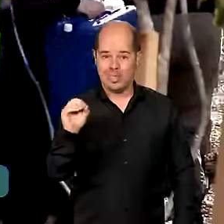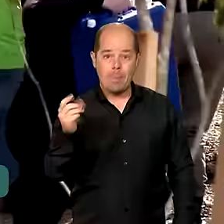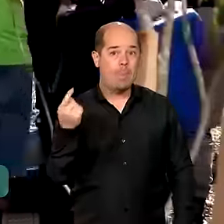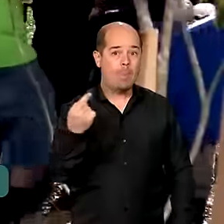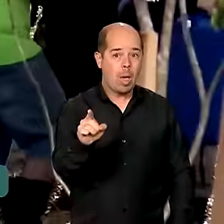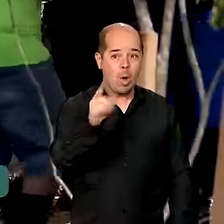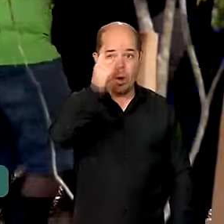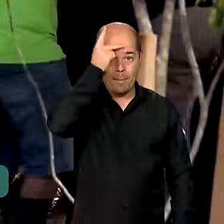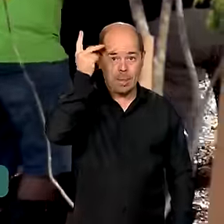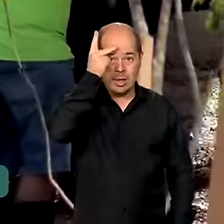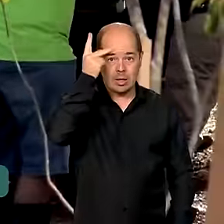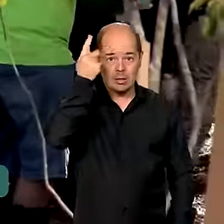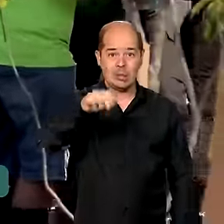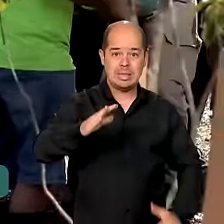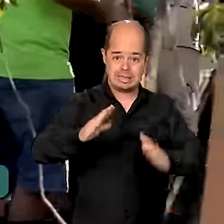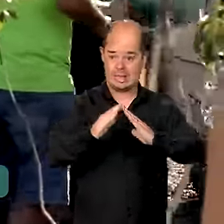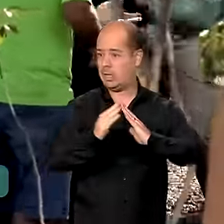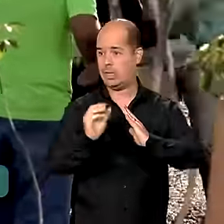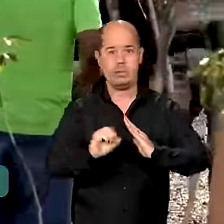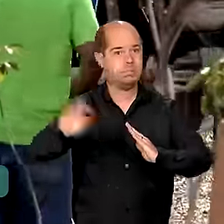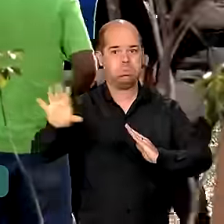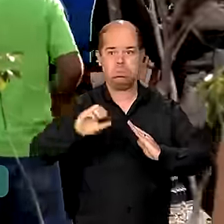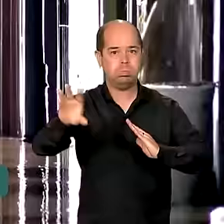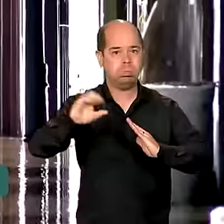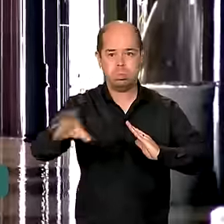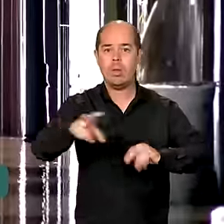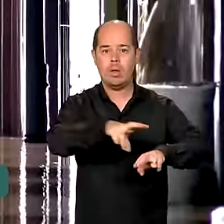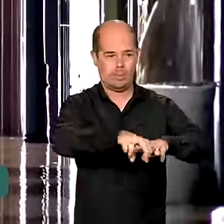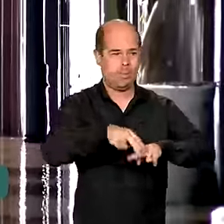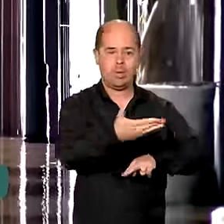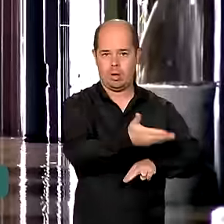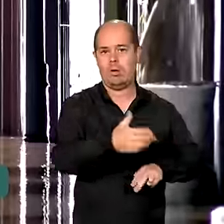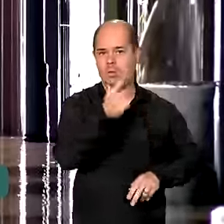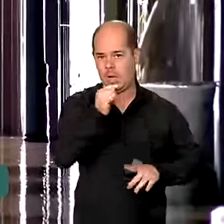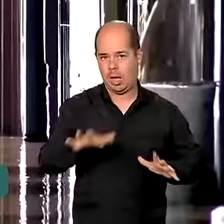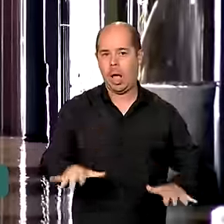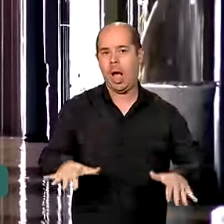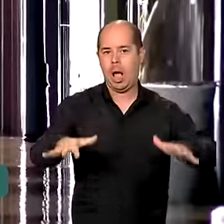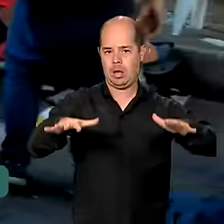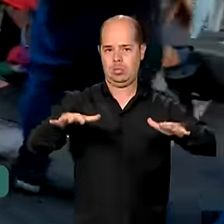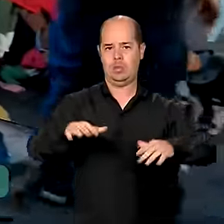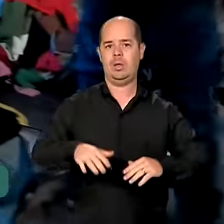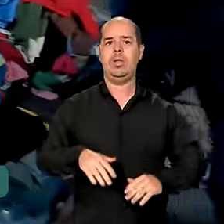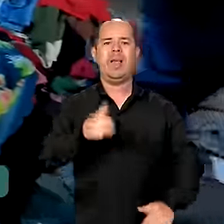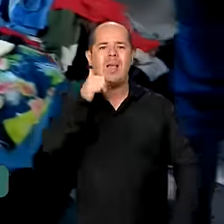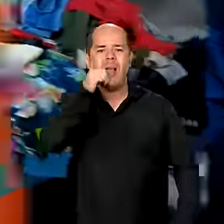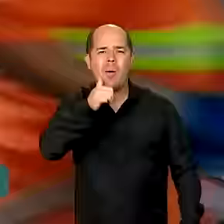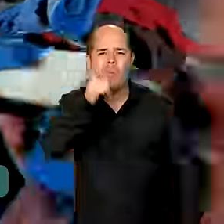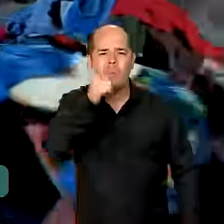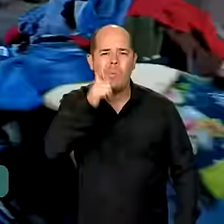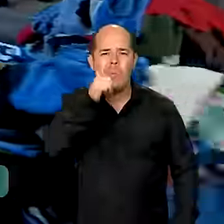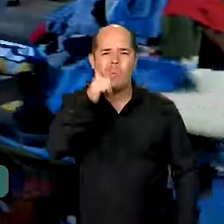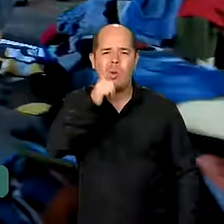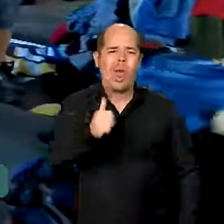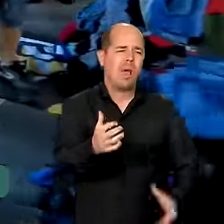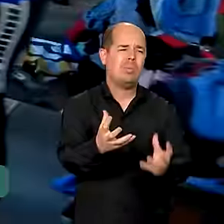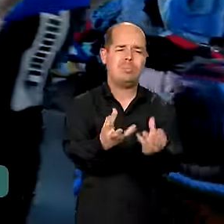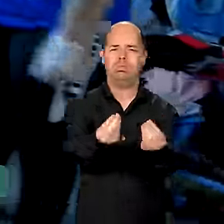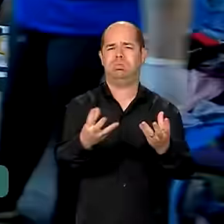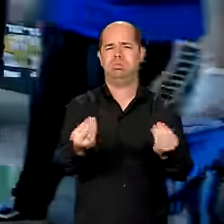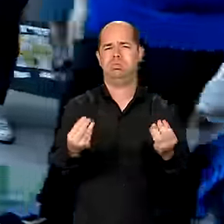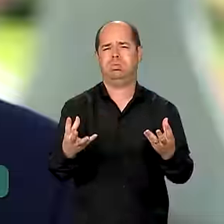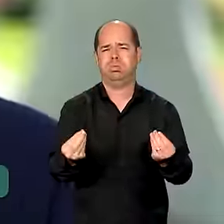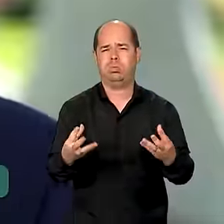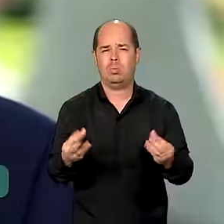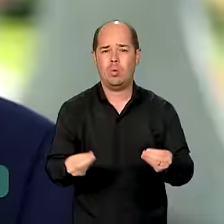por causa das chuvas e enchentes, dentre elas, centenas de mães de família que deveriam estar comemorando o feriado